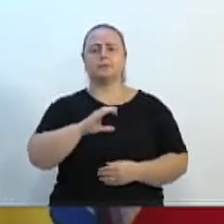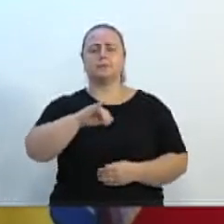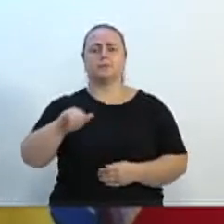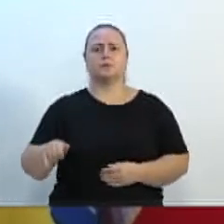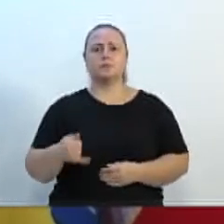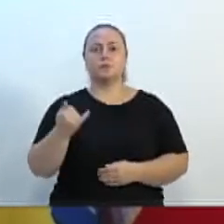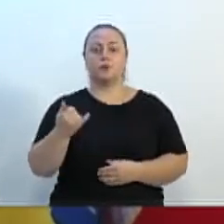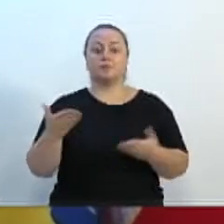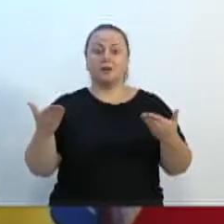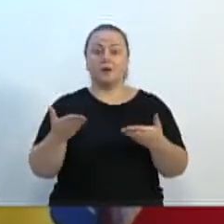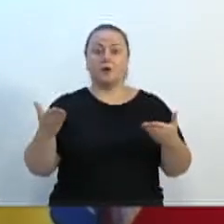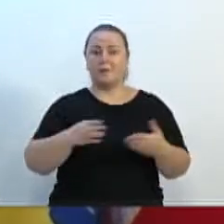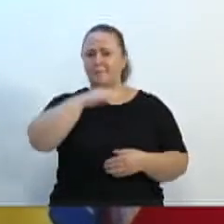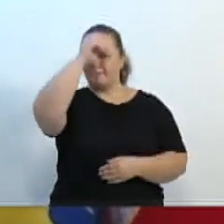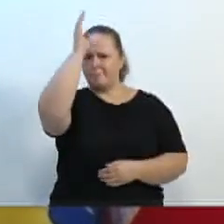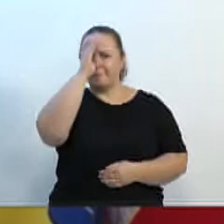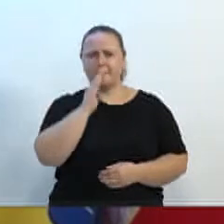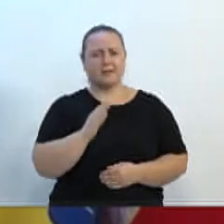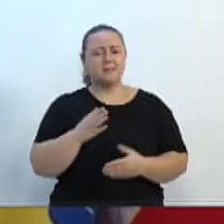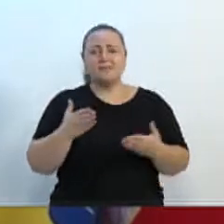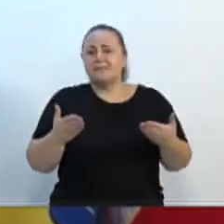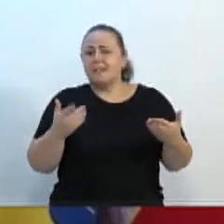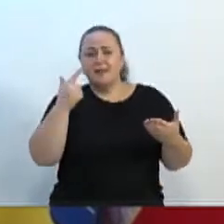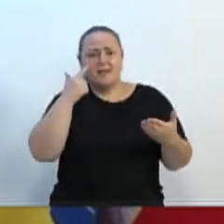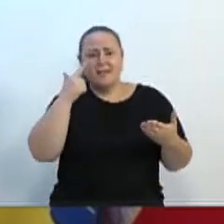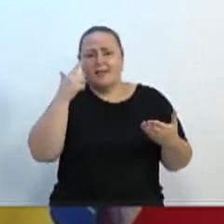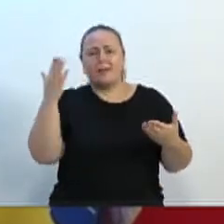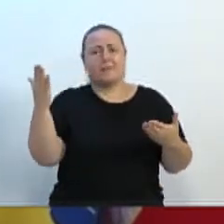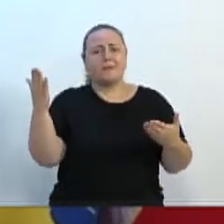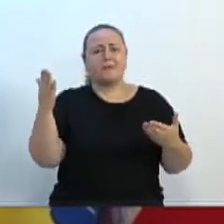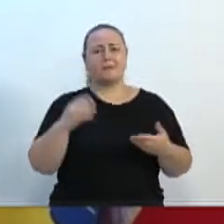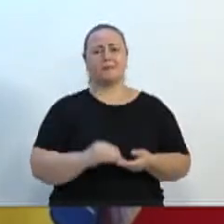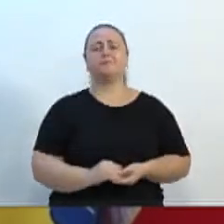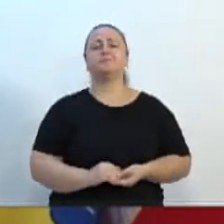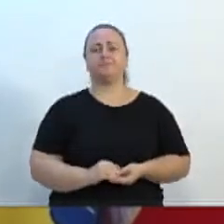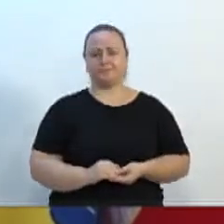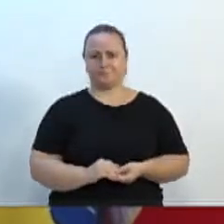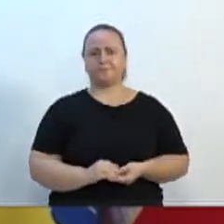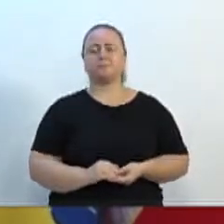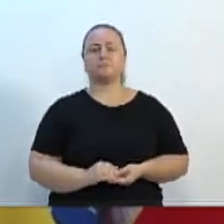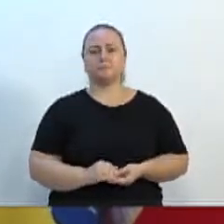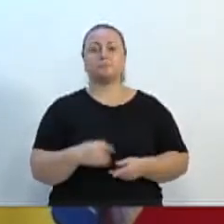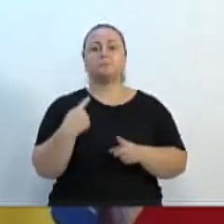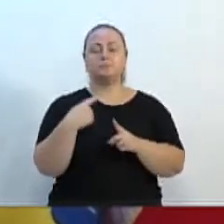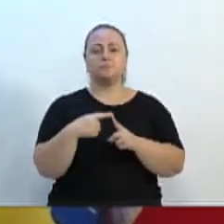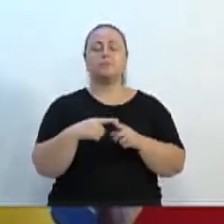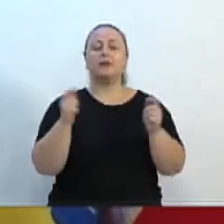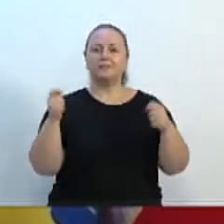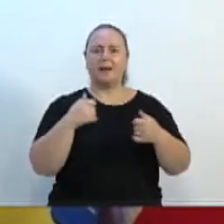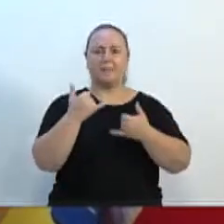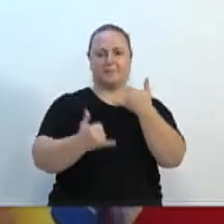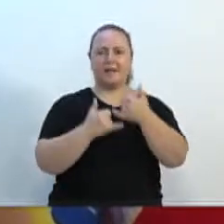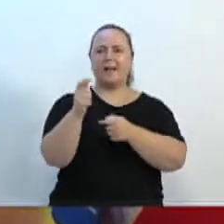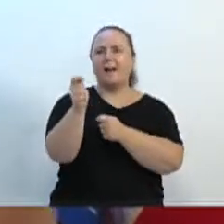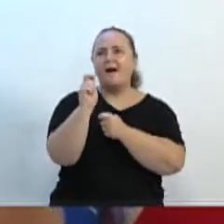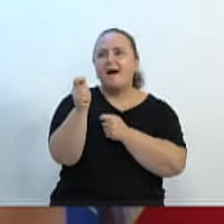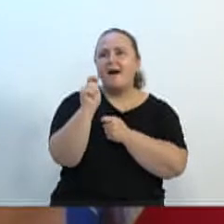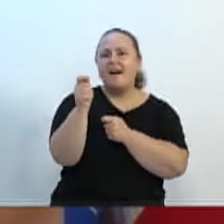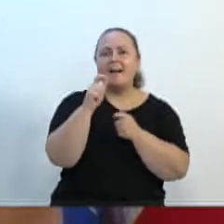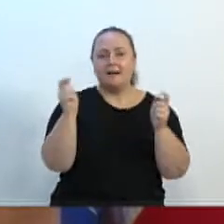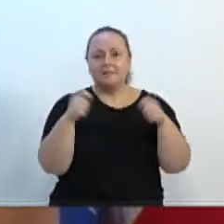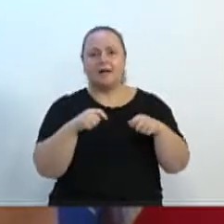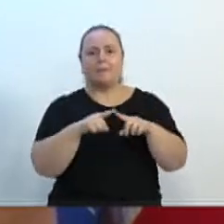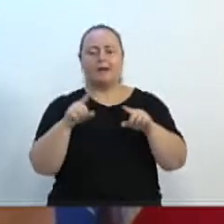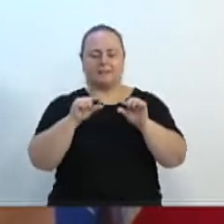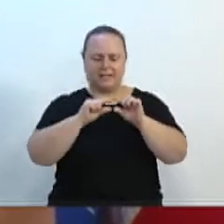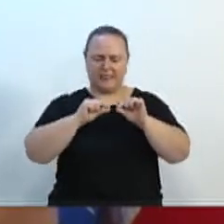uma campanha nacional, uma campanha nacional para que todos soltem pipa com segurança, mas diga não à linha